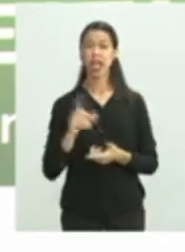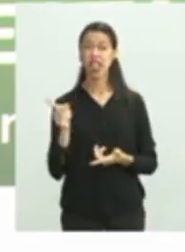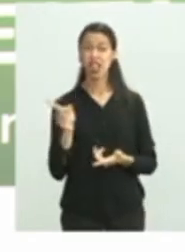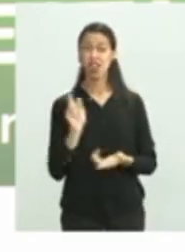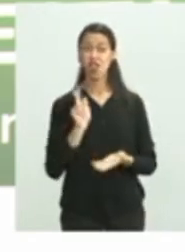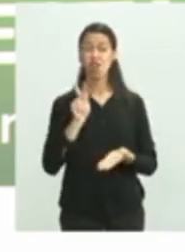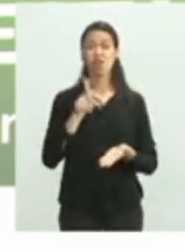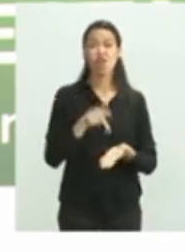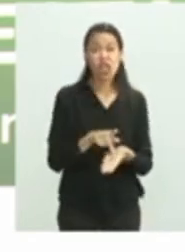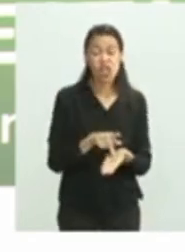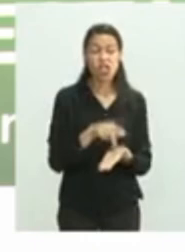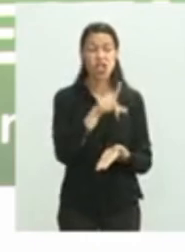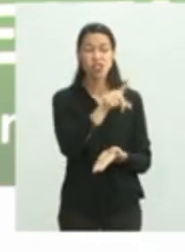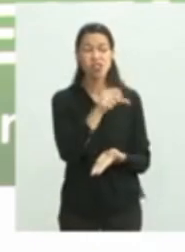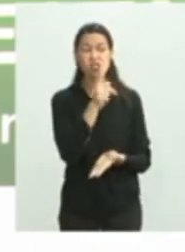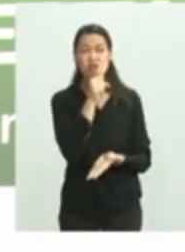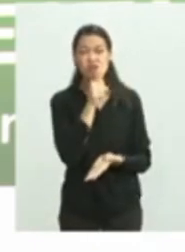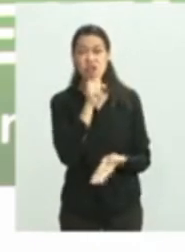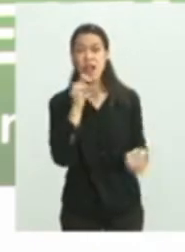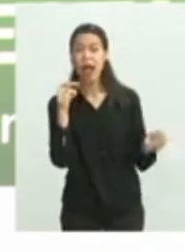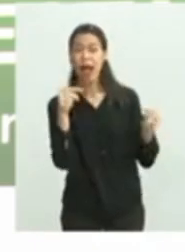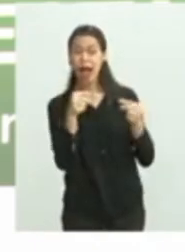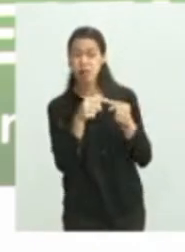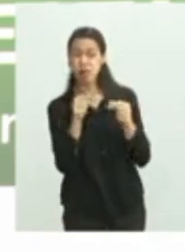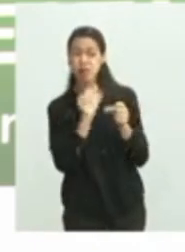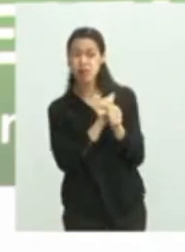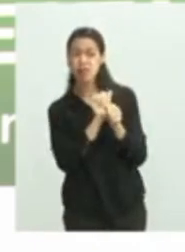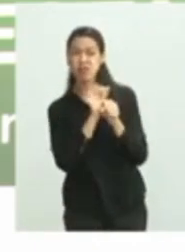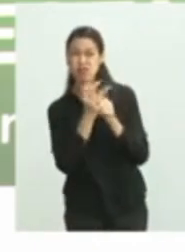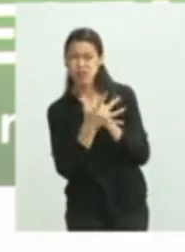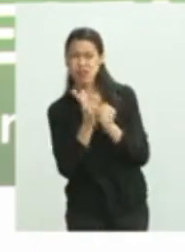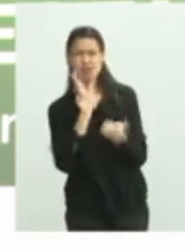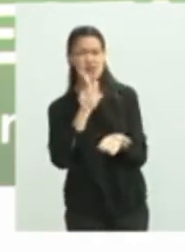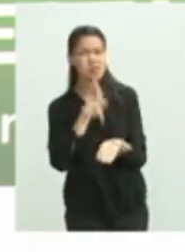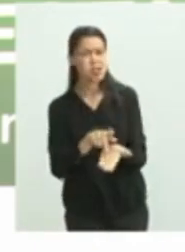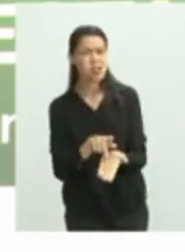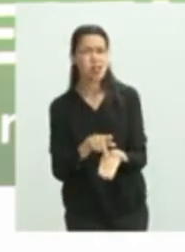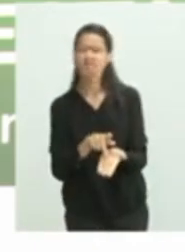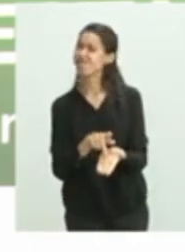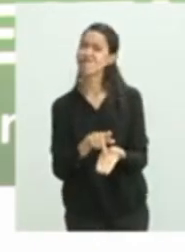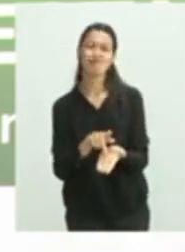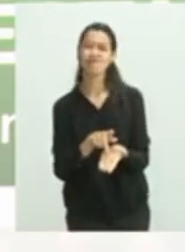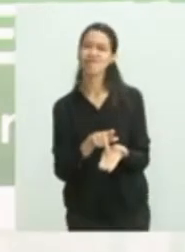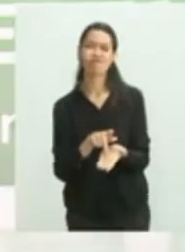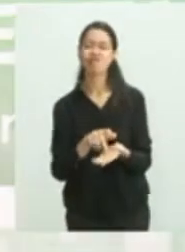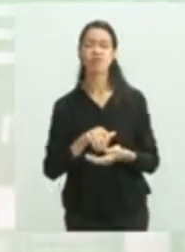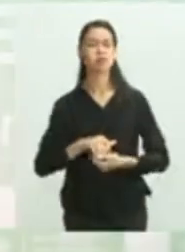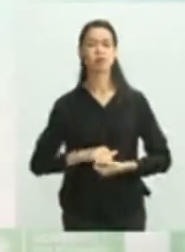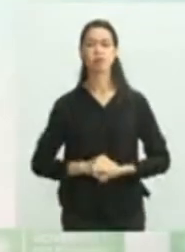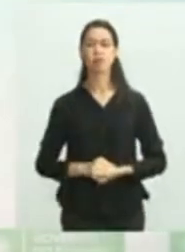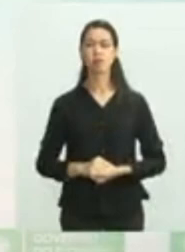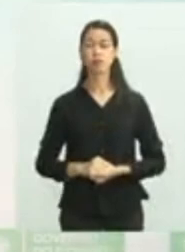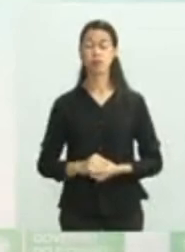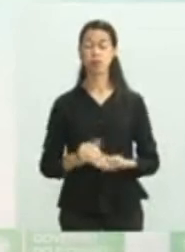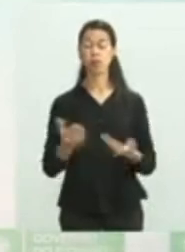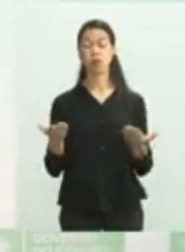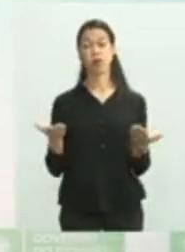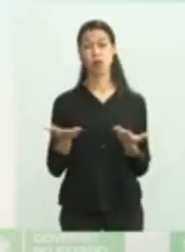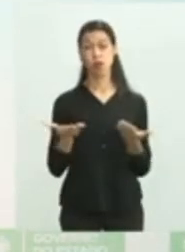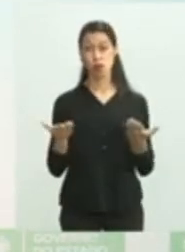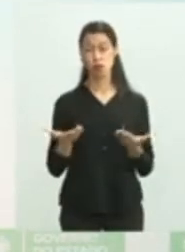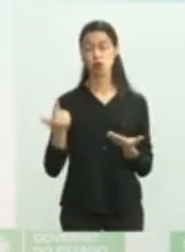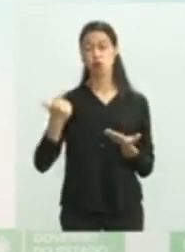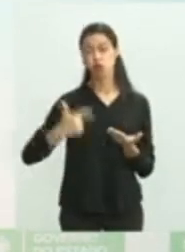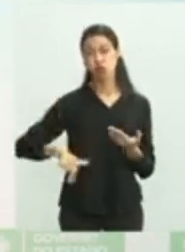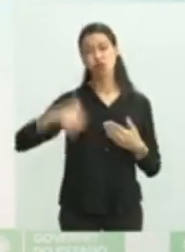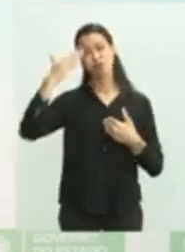a morte do idoso em Cidrolândia pelo Covid-19. Quero aqui mais uma